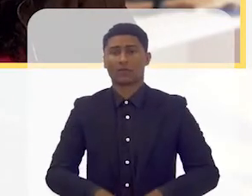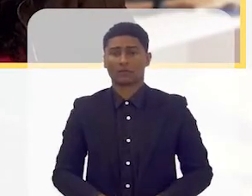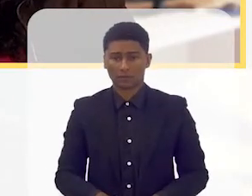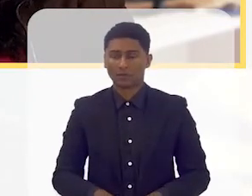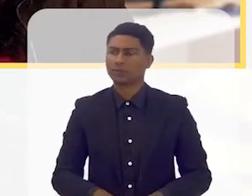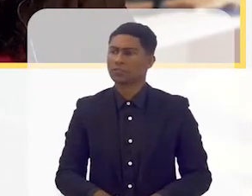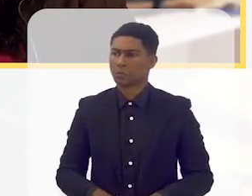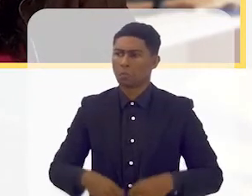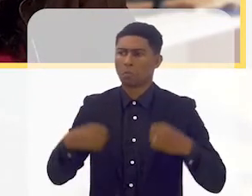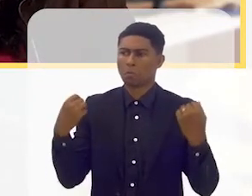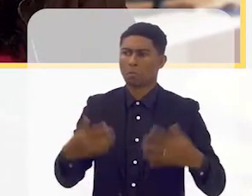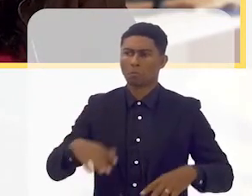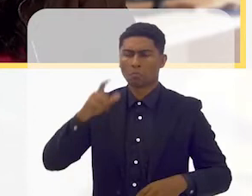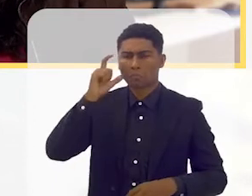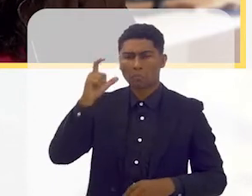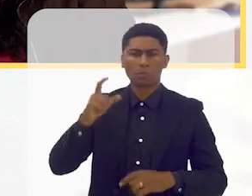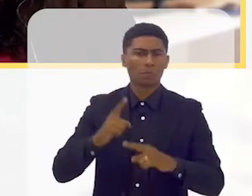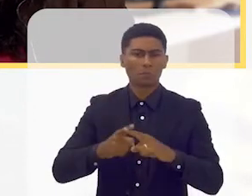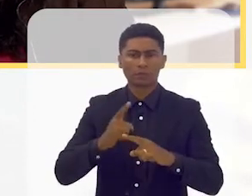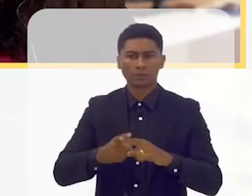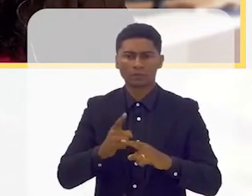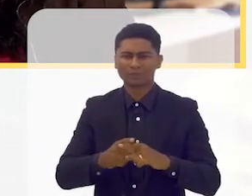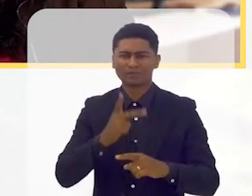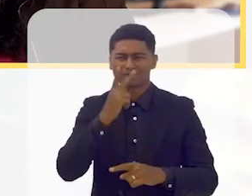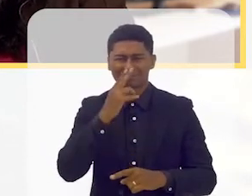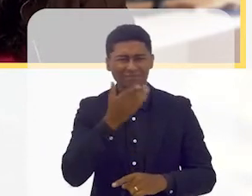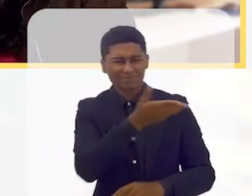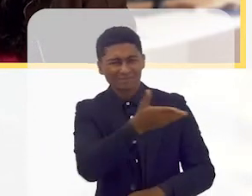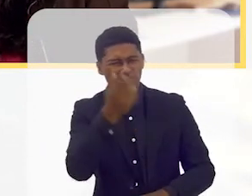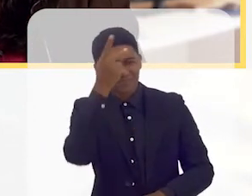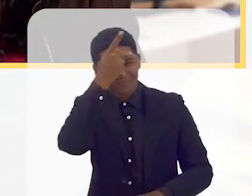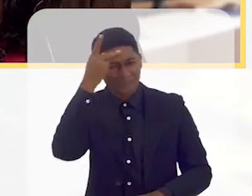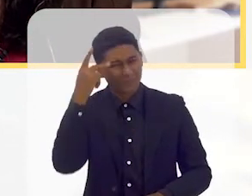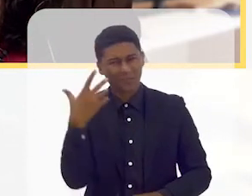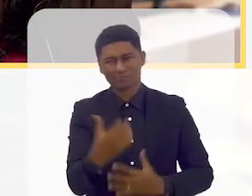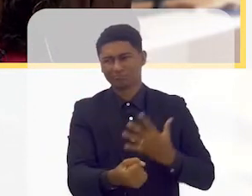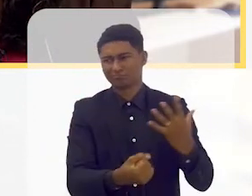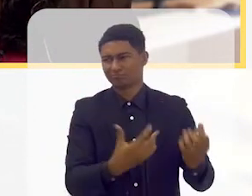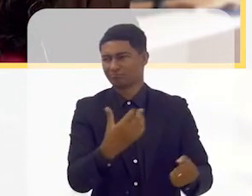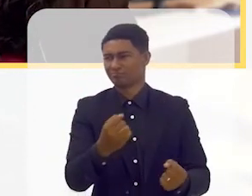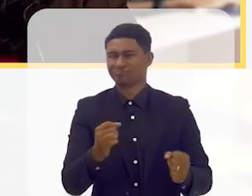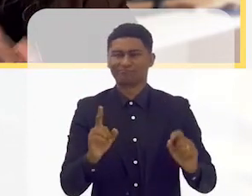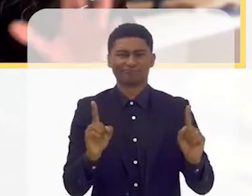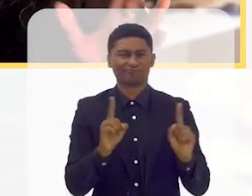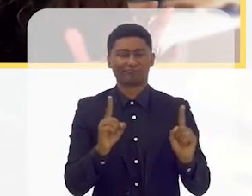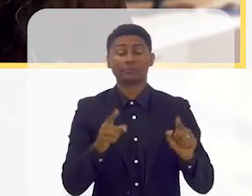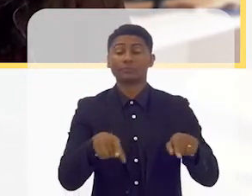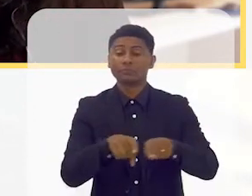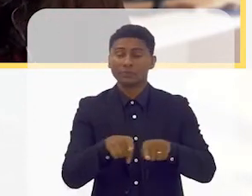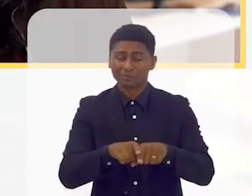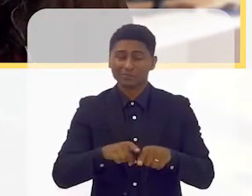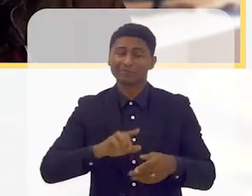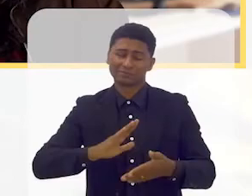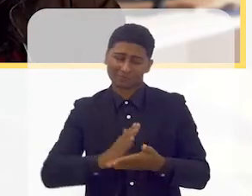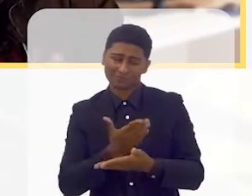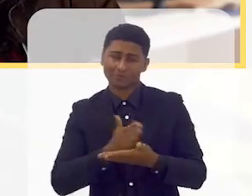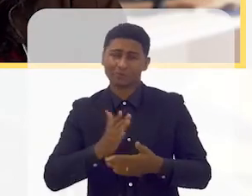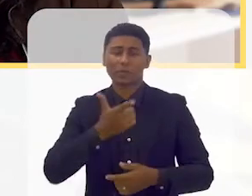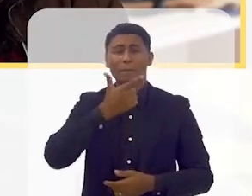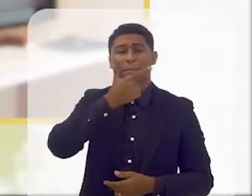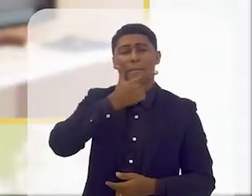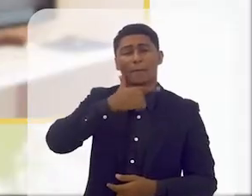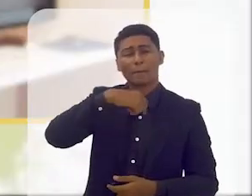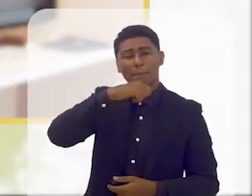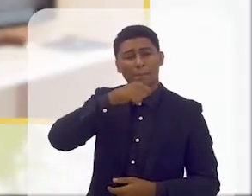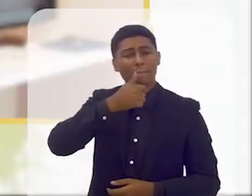interessante, porque há resistência, muitas vezes, não estou falando de todos os pais, mas de um grupo de